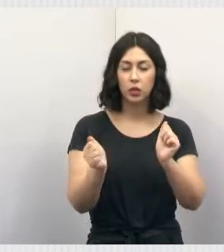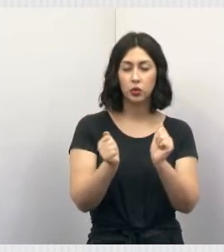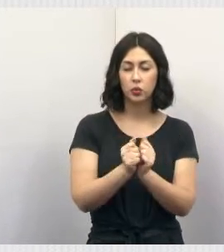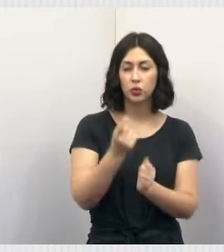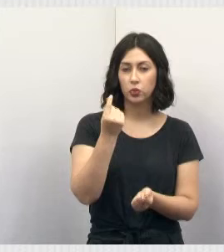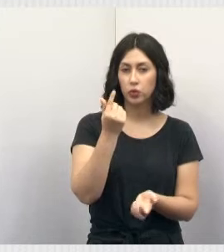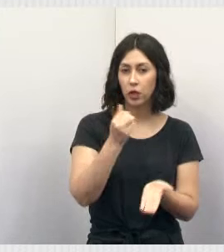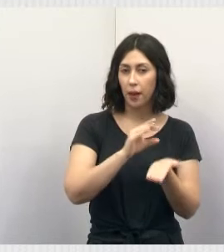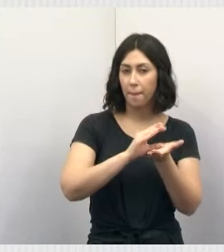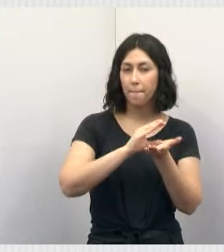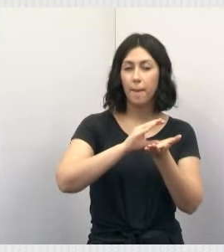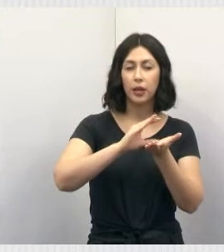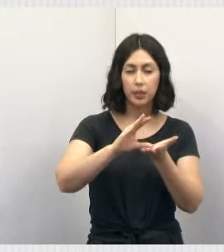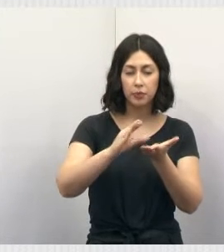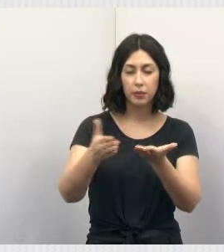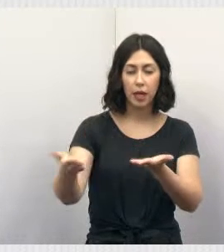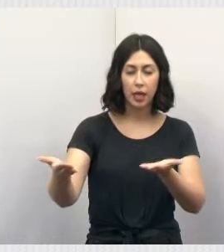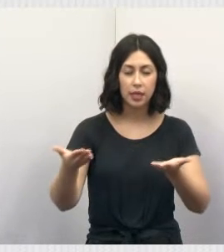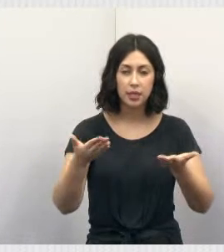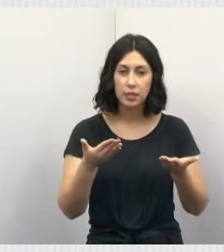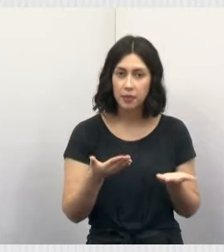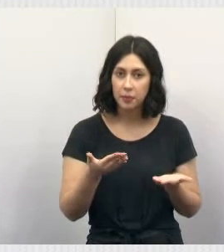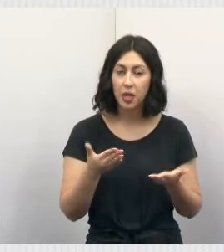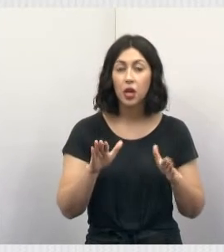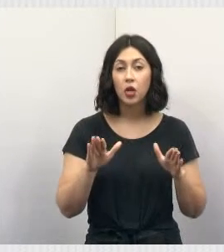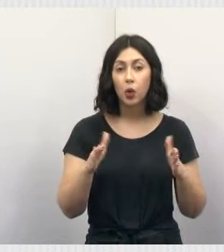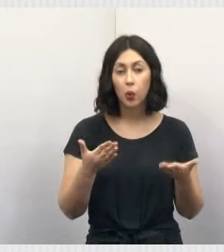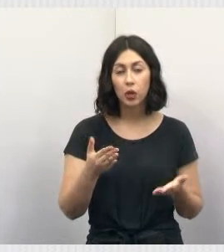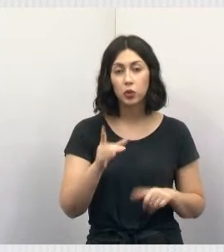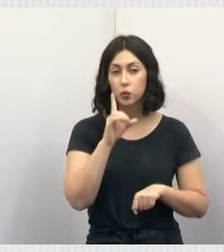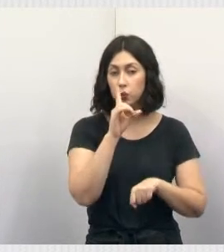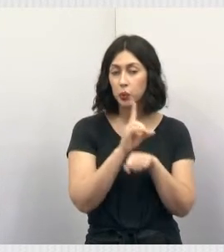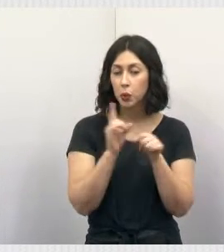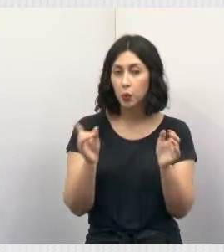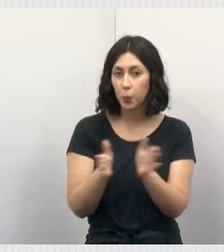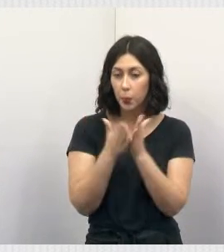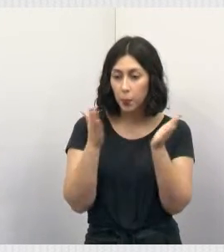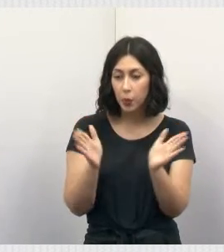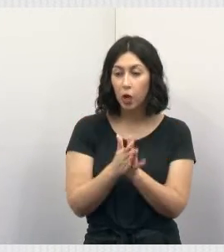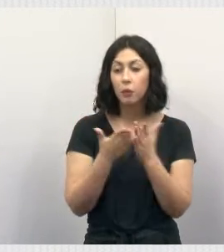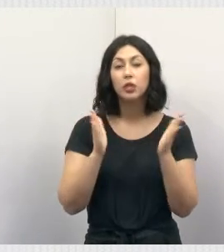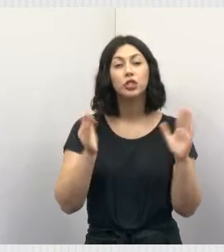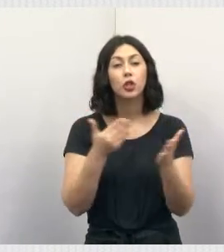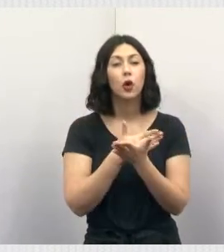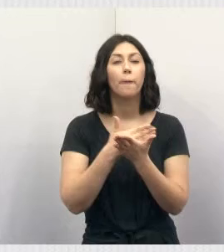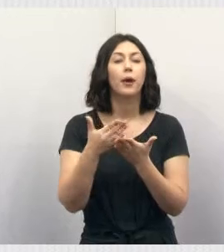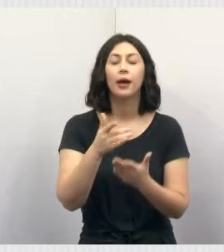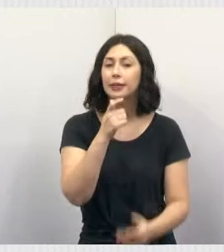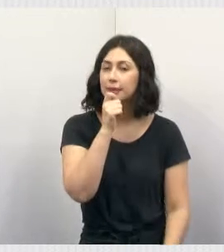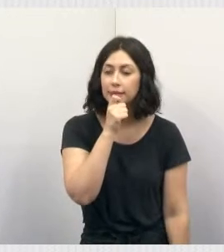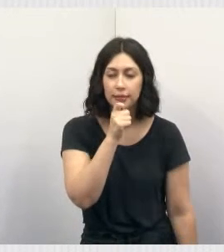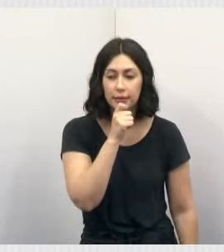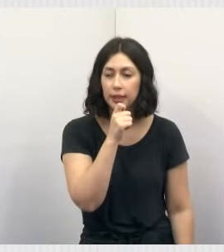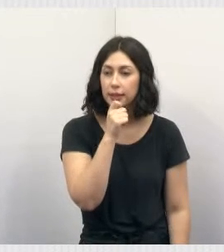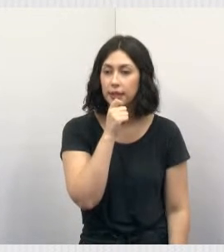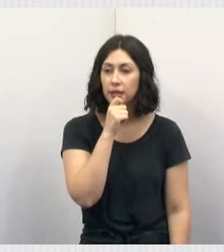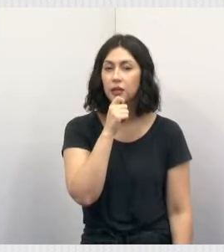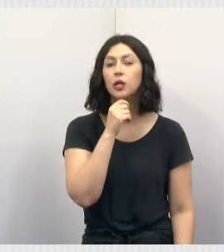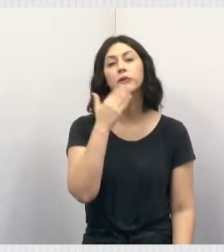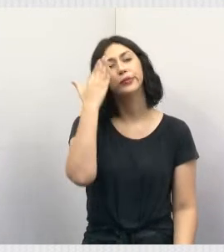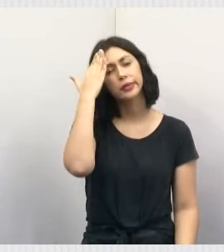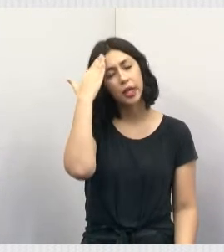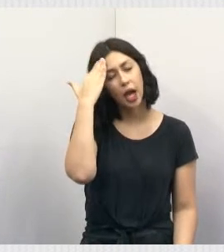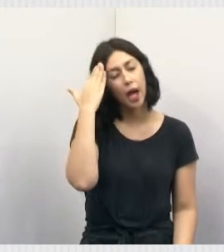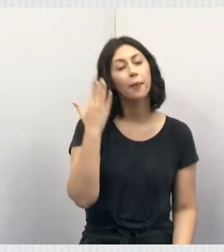impositiva, para atendimento de tutores de baixa renda. Já começou a funcionar? Não. Vocês sabem que essas